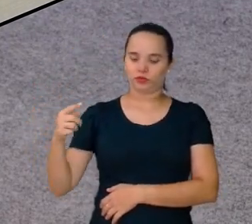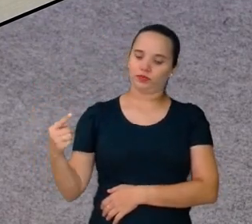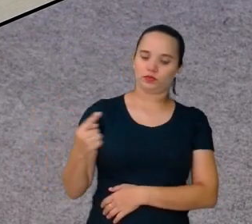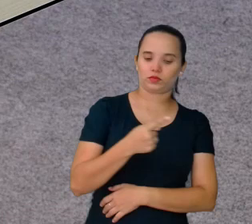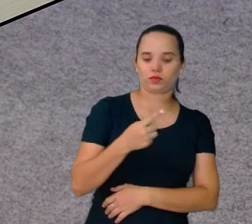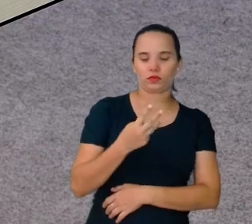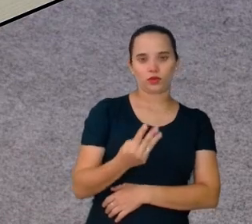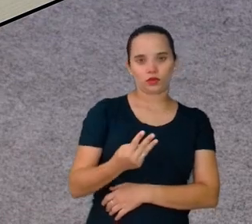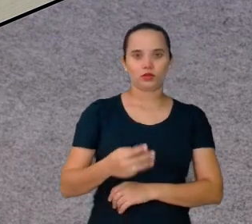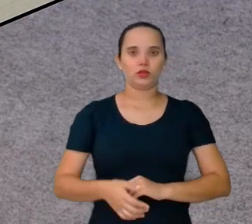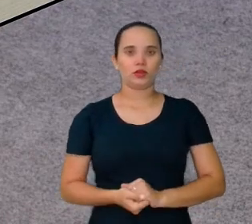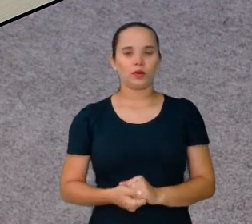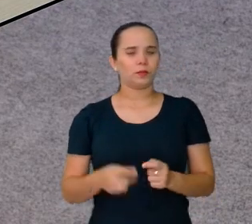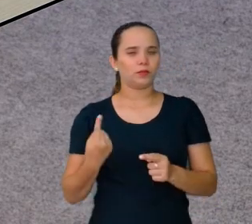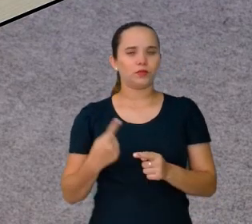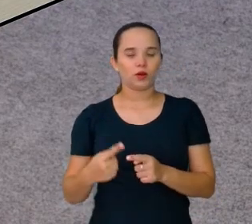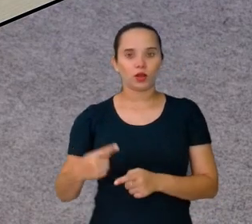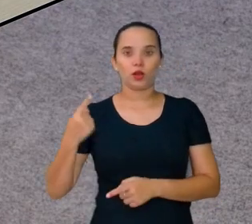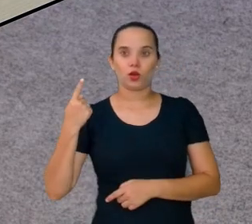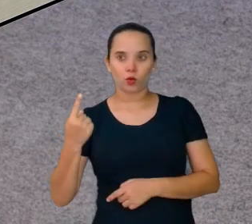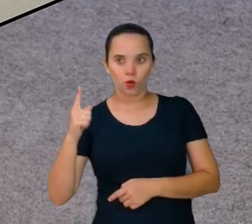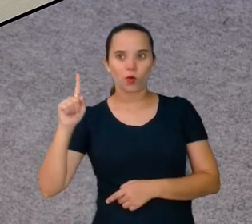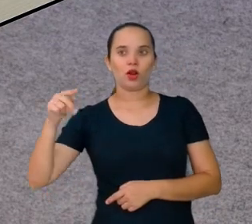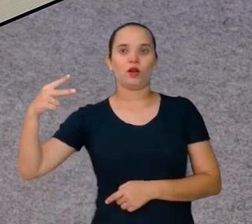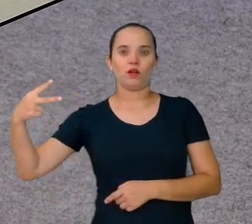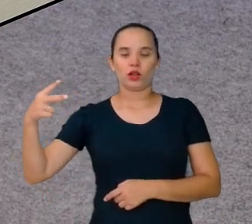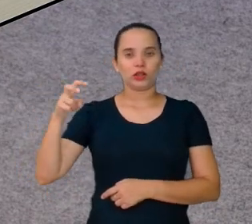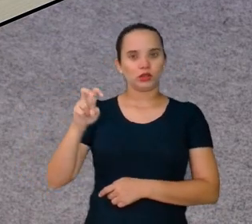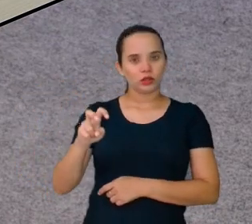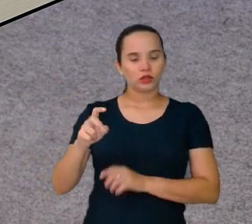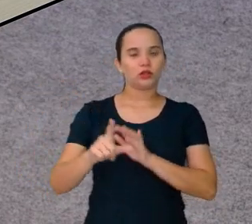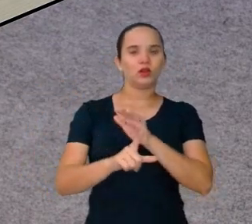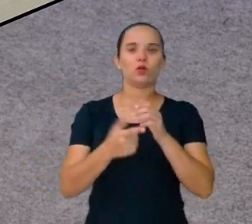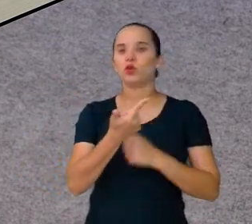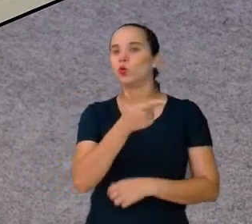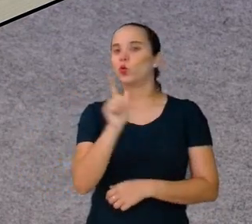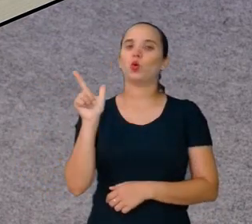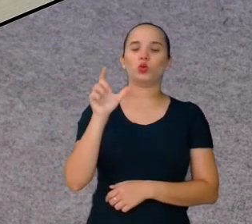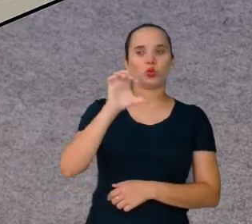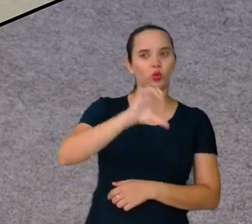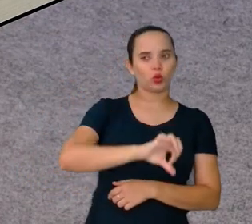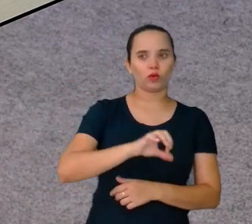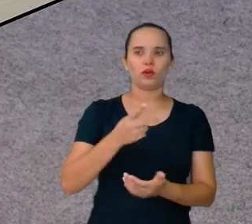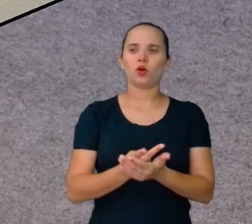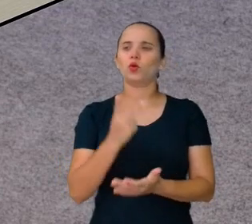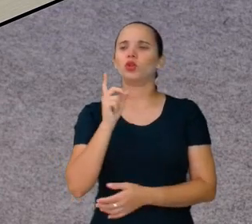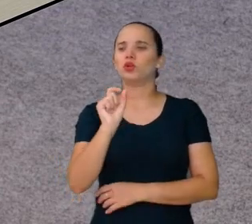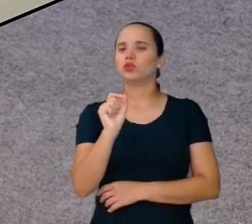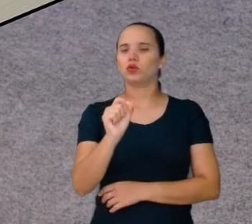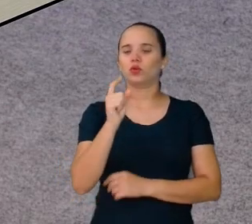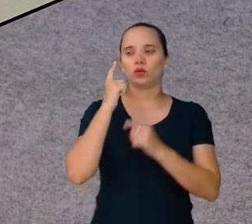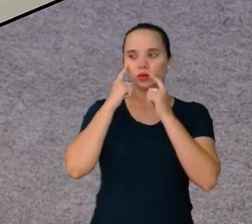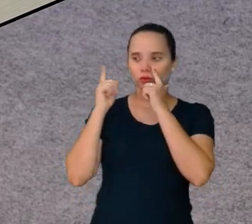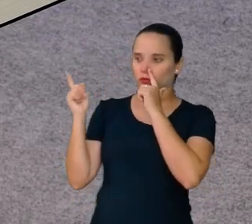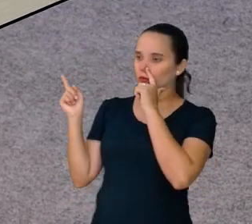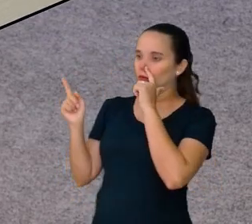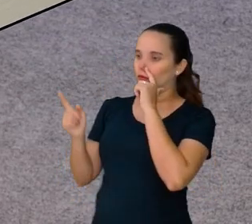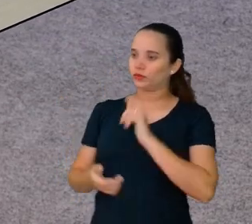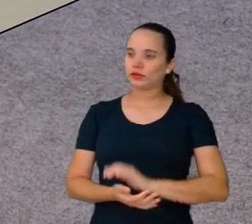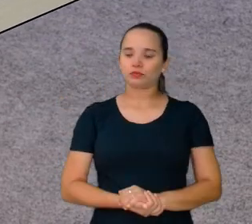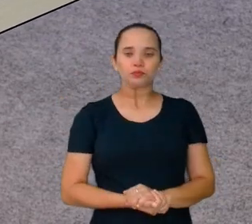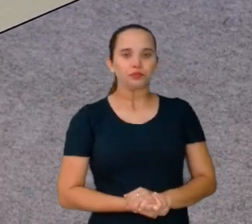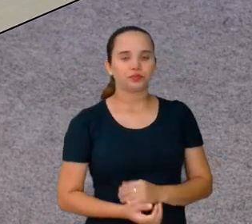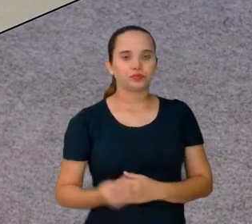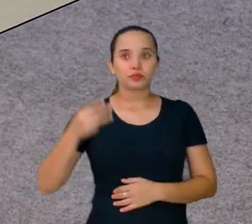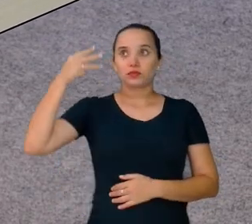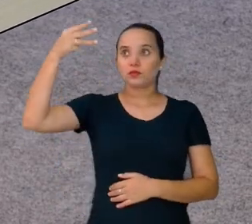Porque um era 25 e o outro era 9. Até então, a gente só tinha 4. O que é aconteceu quando faz de lado 3? 1,